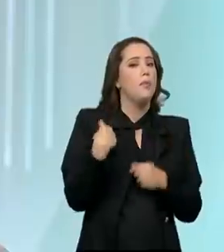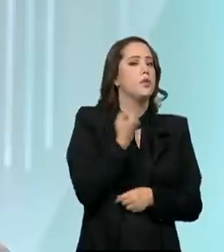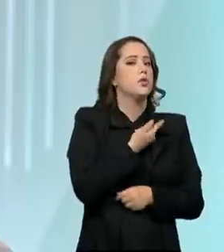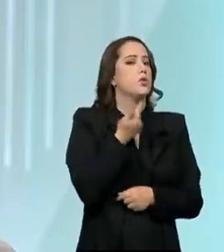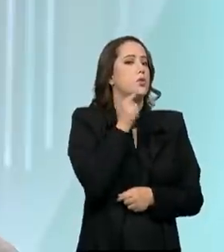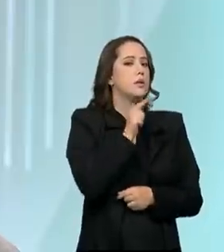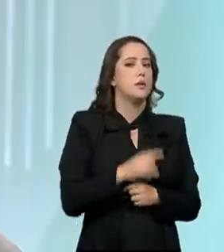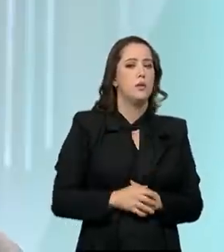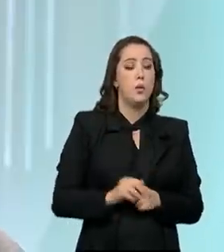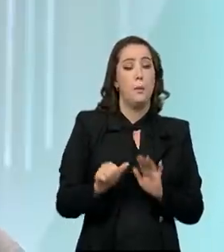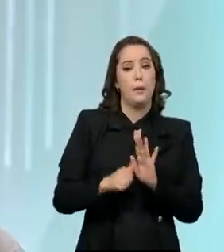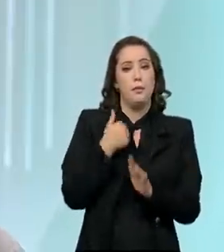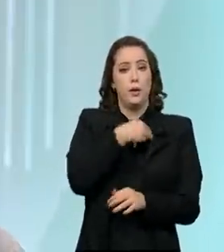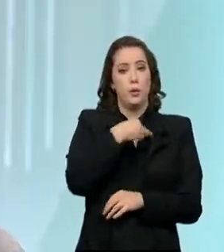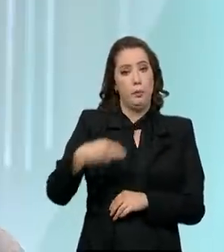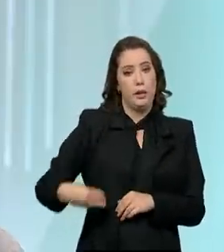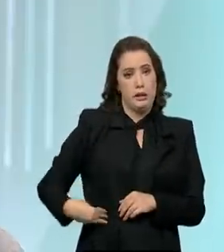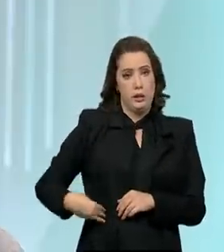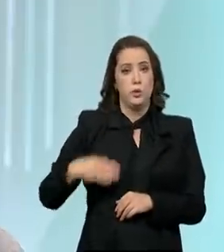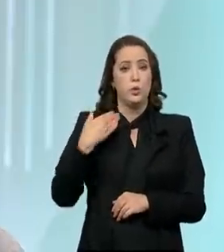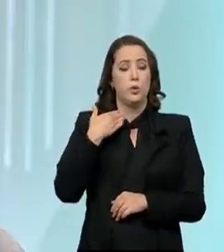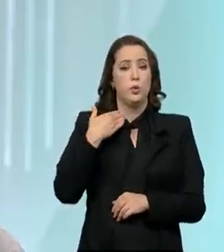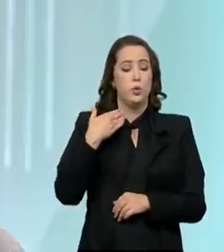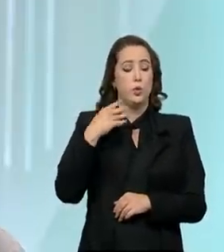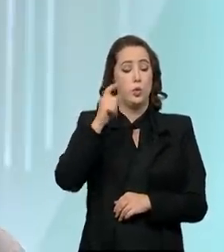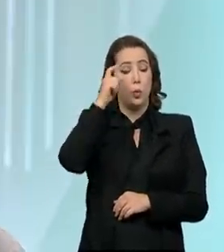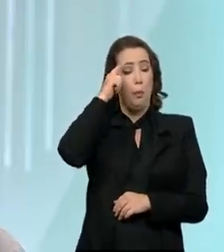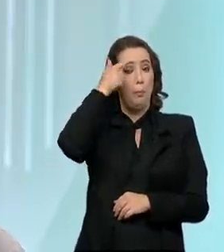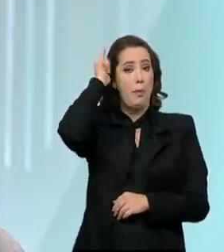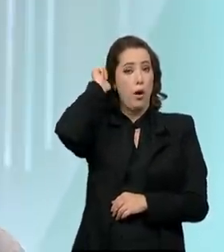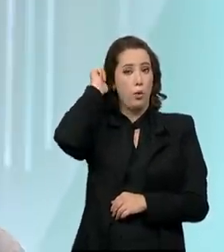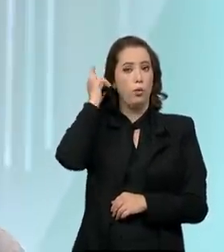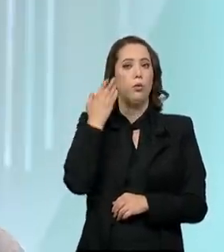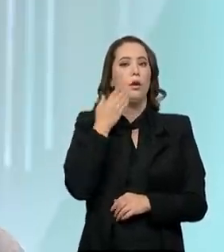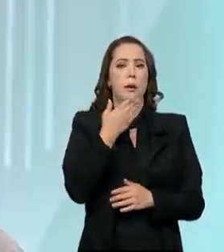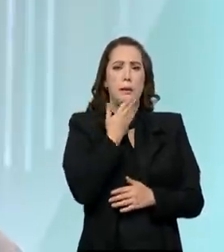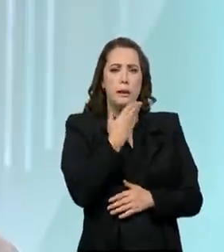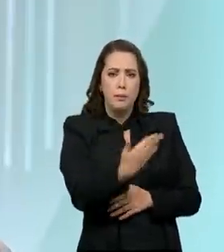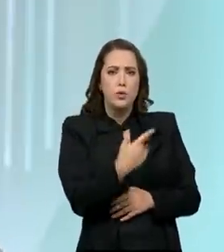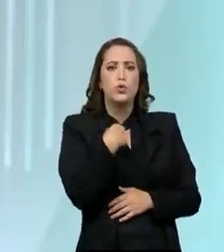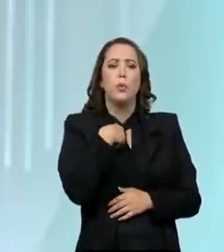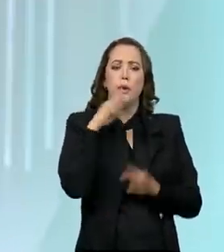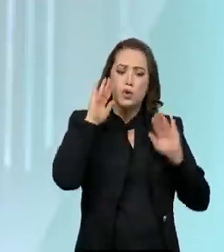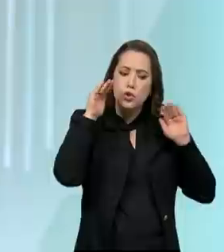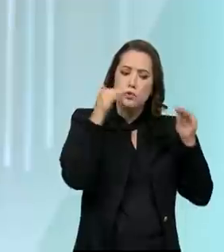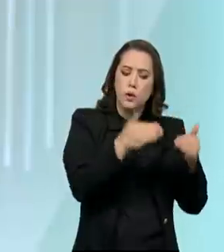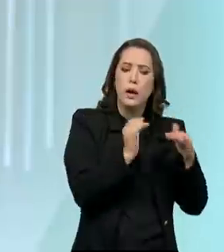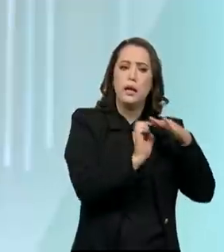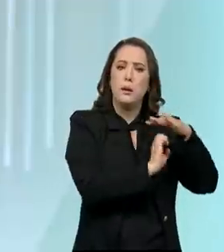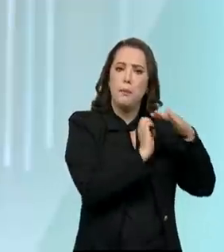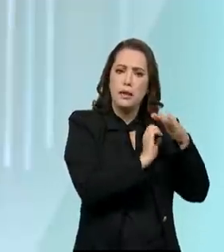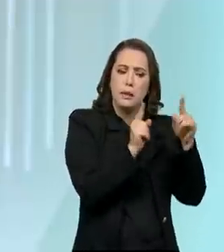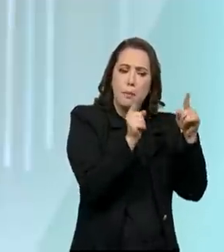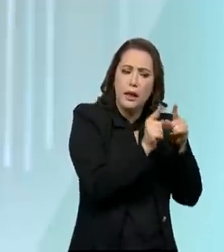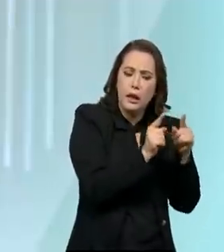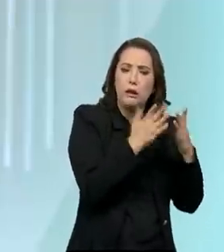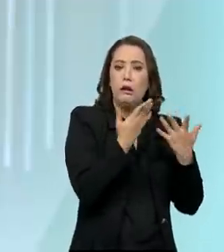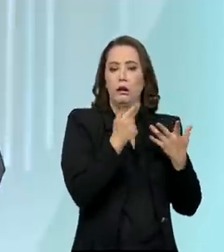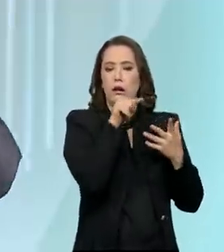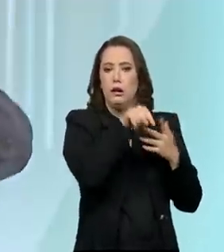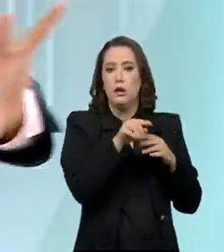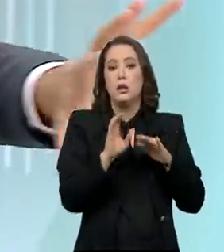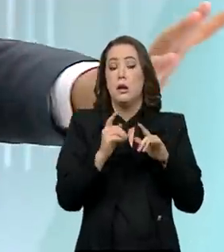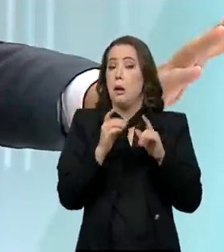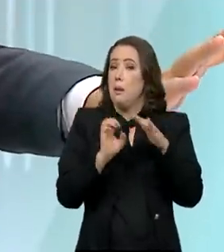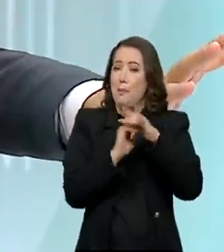que colocou o banco focado no micro, pequeno e médio. Montesano, foca no micro, pequeno e médio. Grande empresa, só em casos especiais,